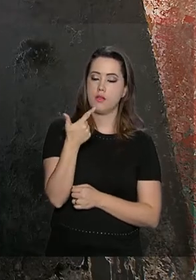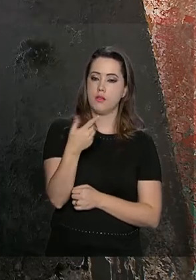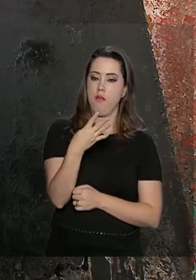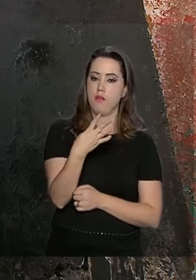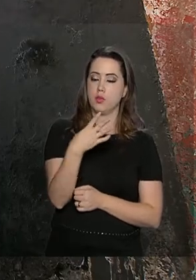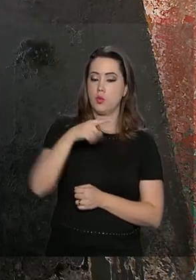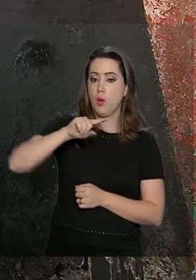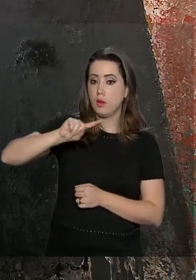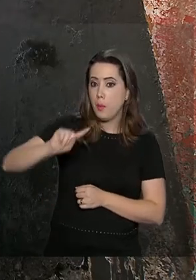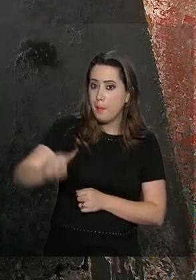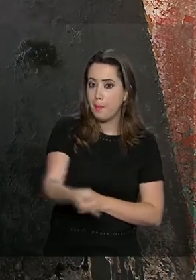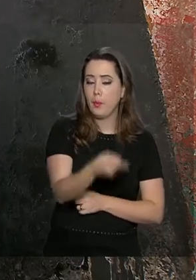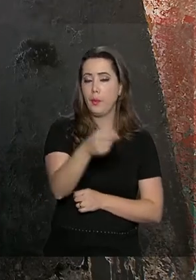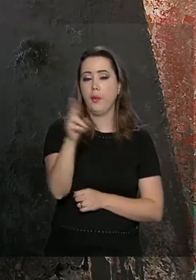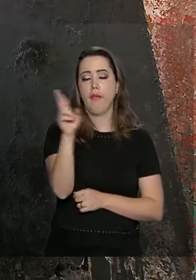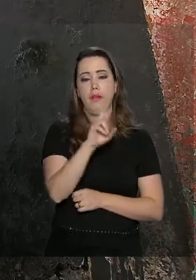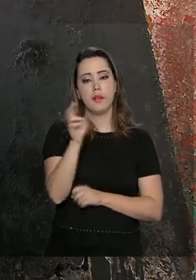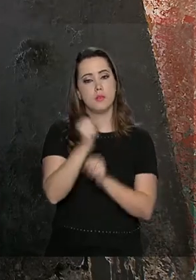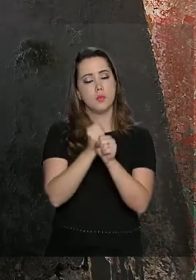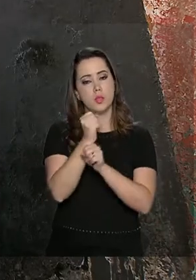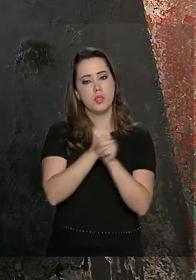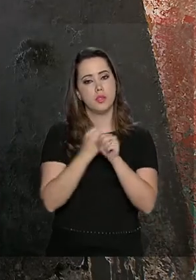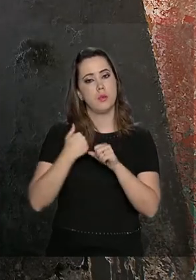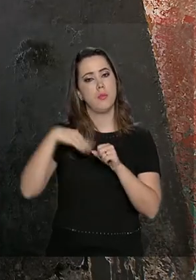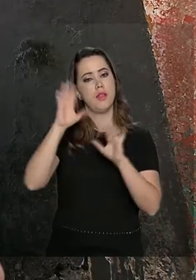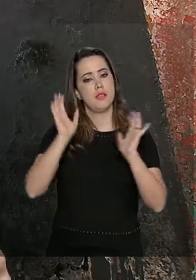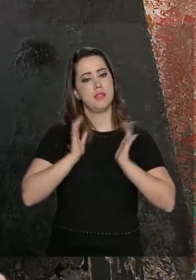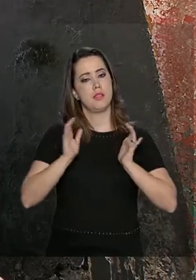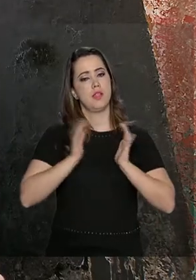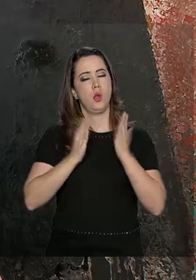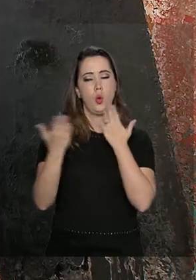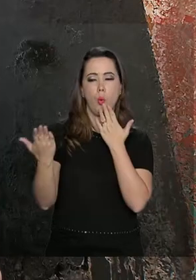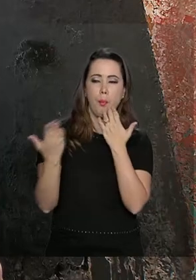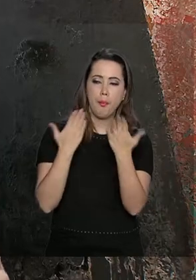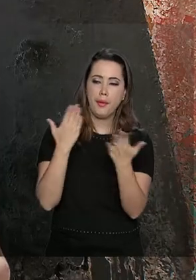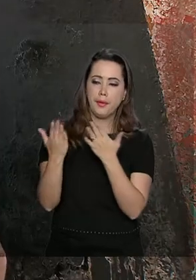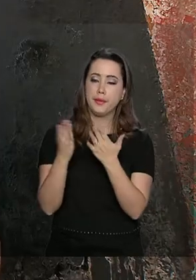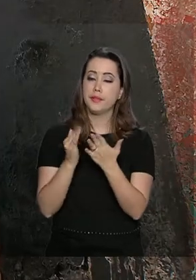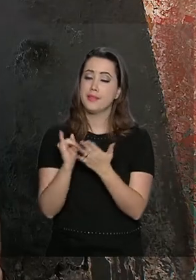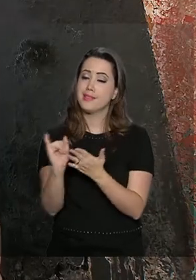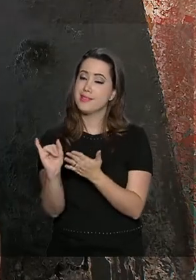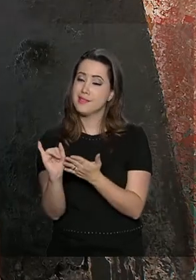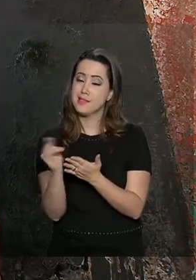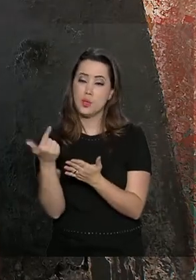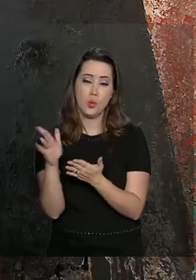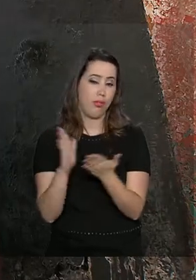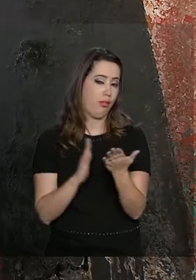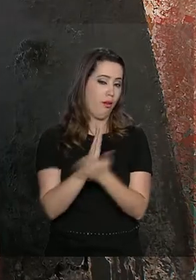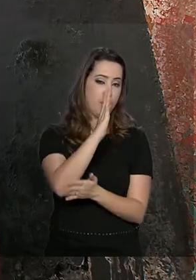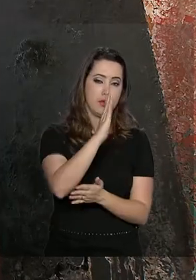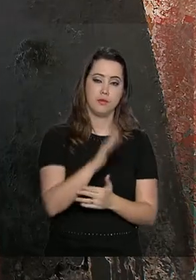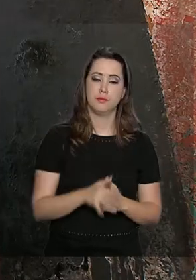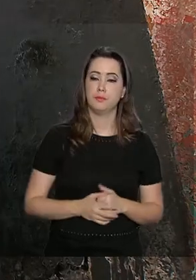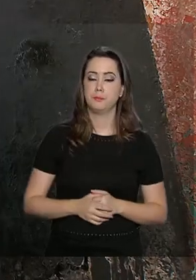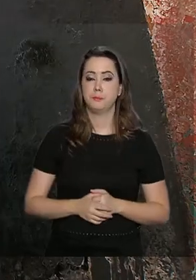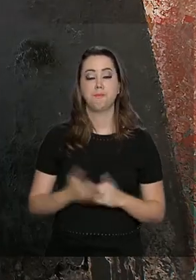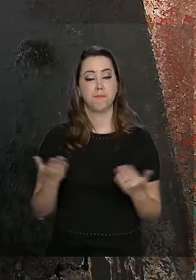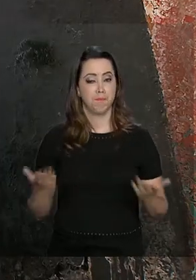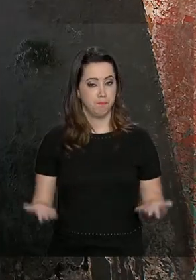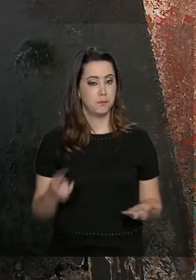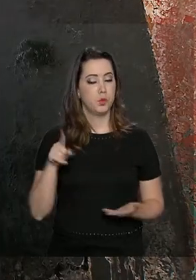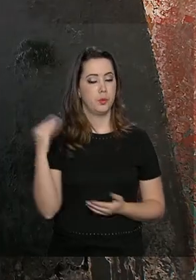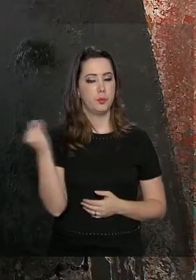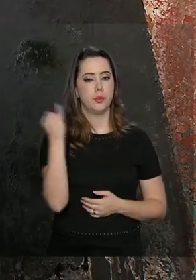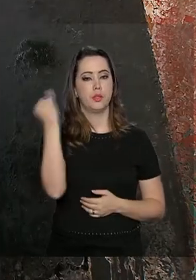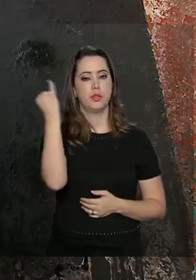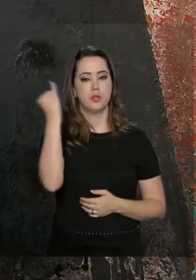mil reais por ano mais rica do que uma família sem a reforma da Previdência. É por isso